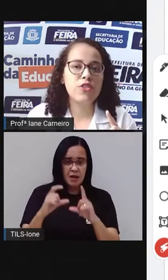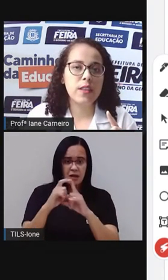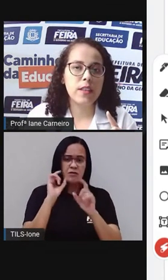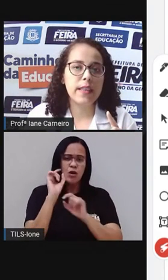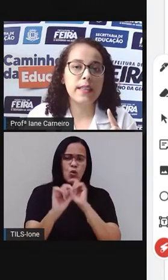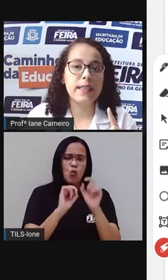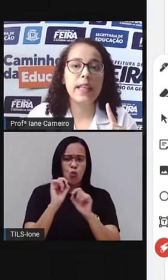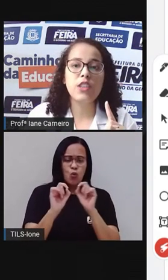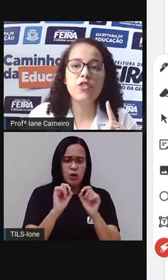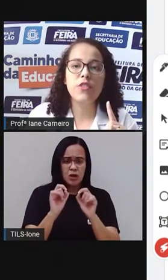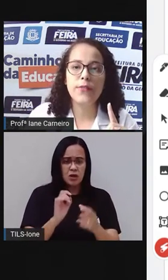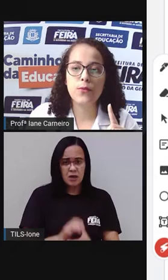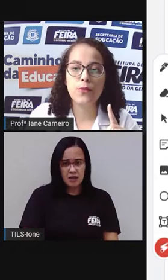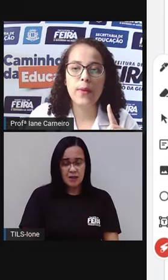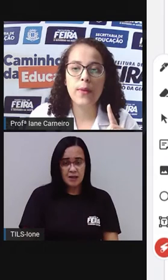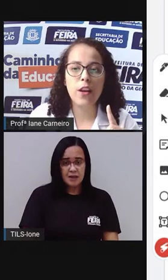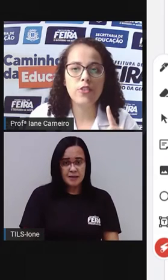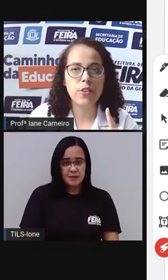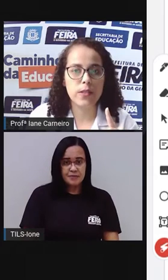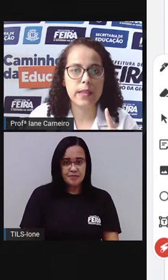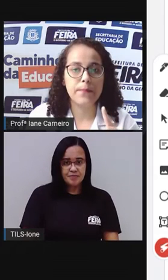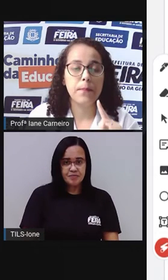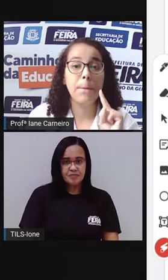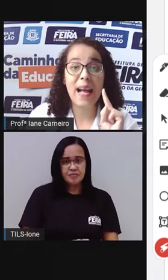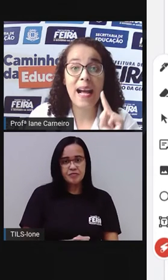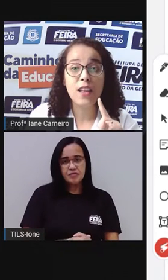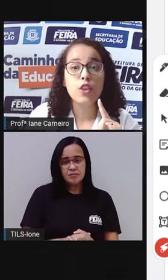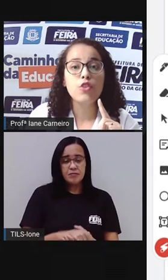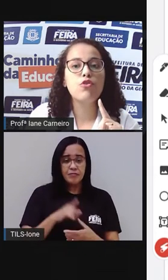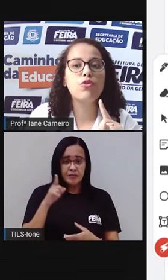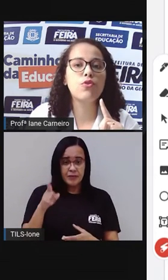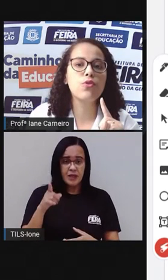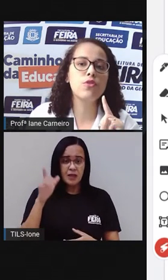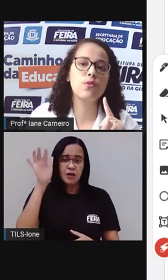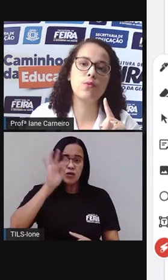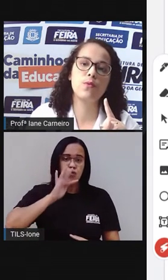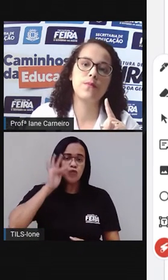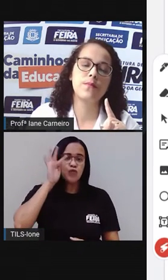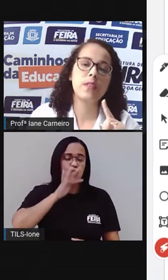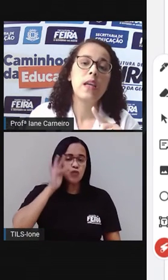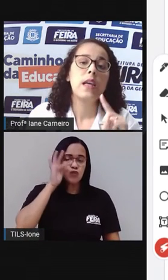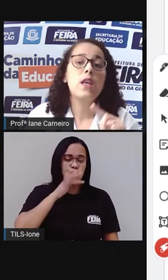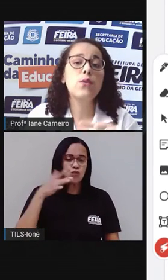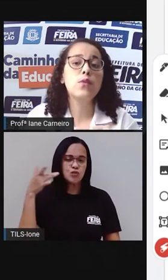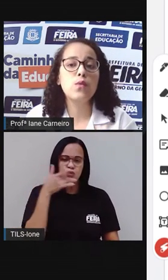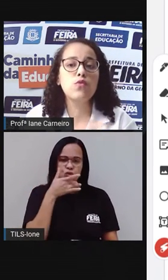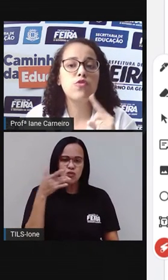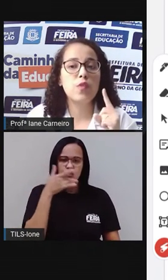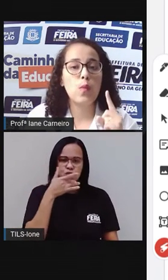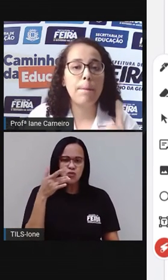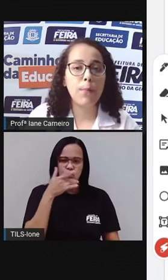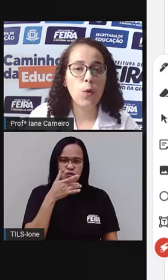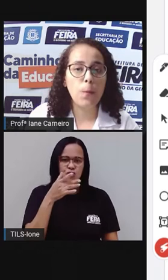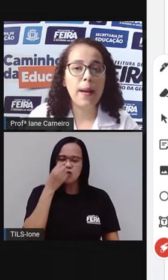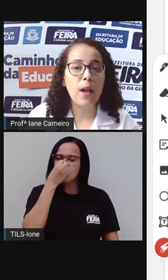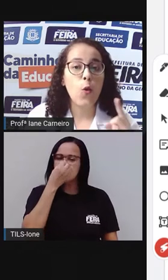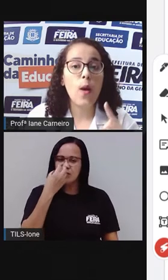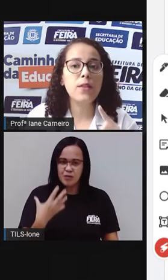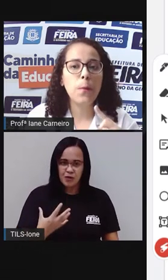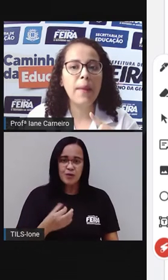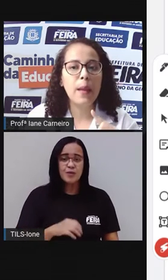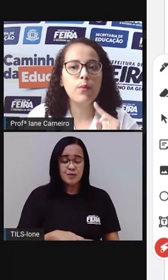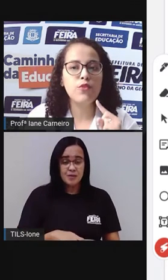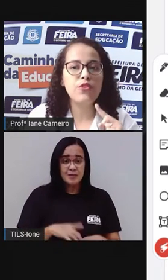castanha deste fruto é gostosa pra chuchu. E o suco de sua polpa,